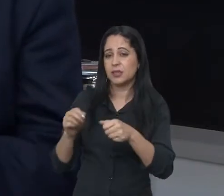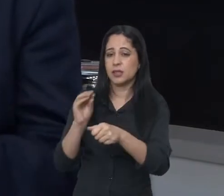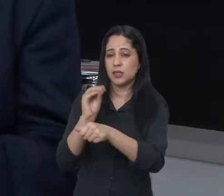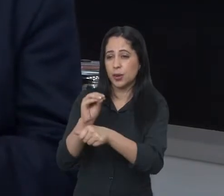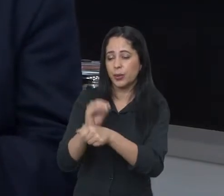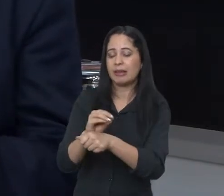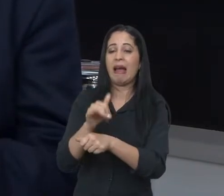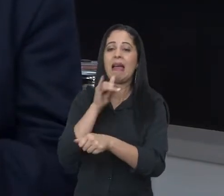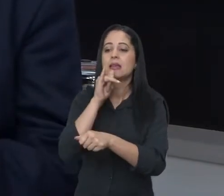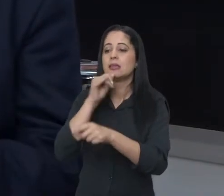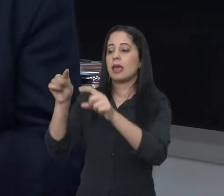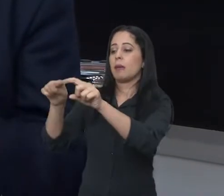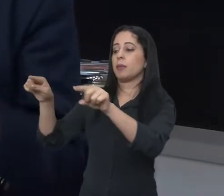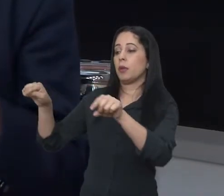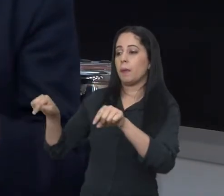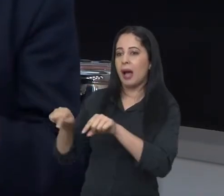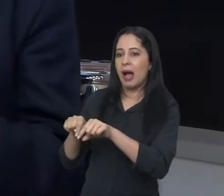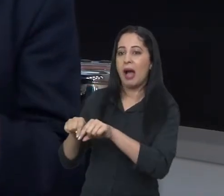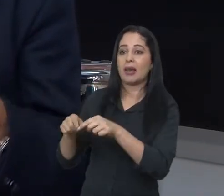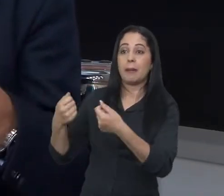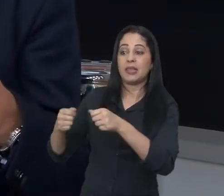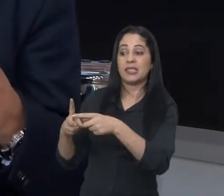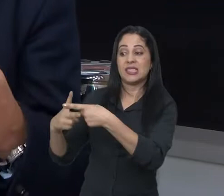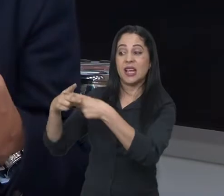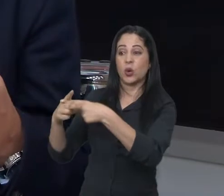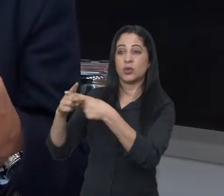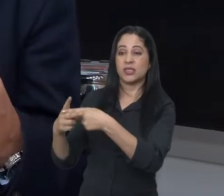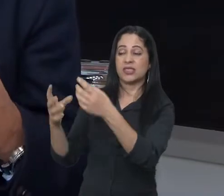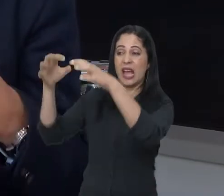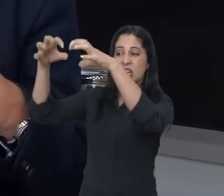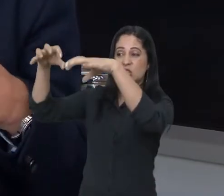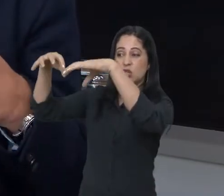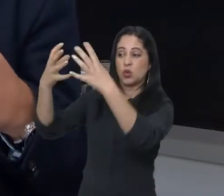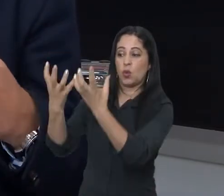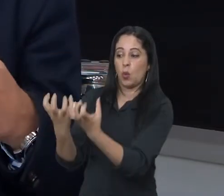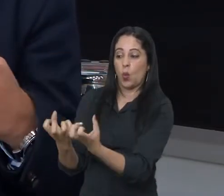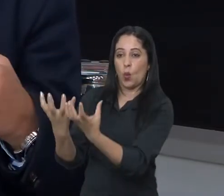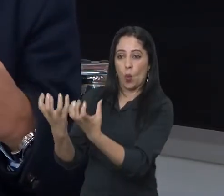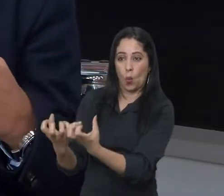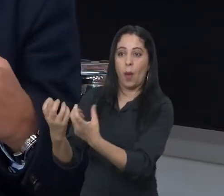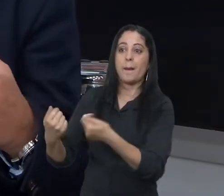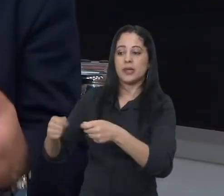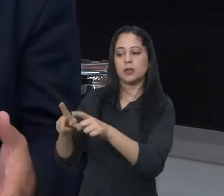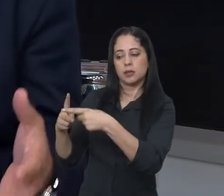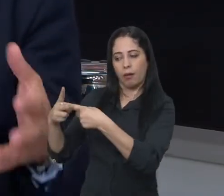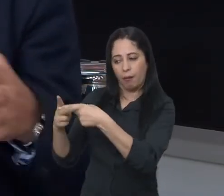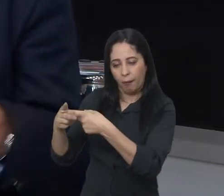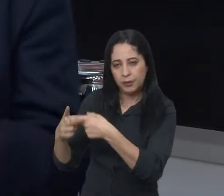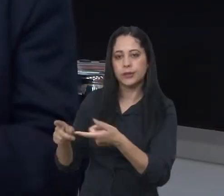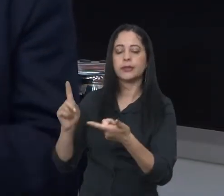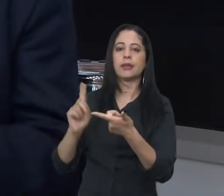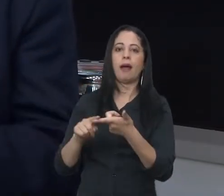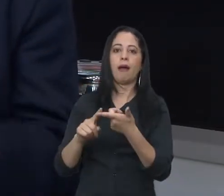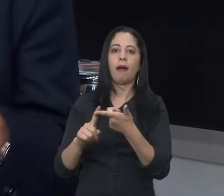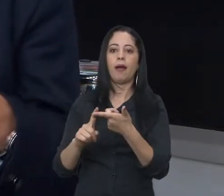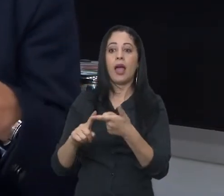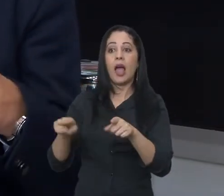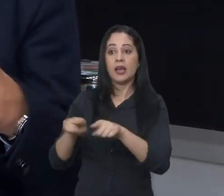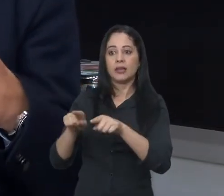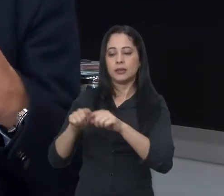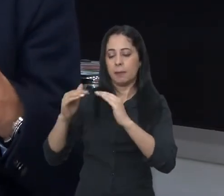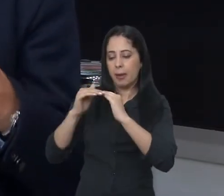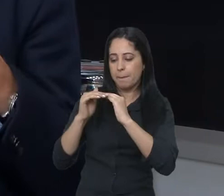reparos necessários. Tem uma área de drenagem que está empossando um pouquinho perto da pista, precisa trabalhar nisso.